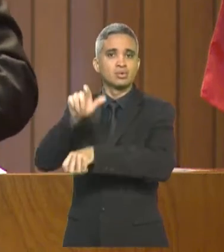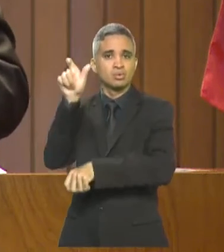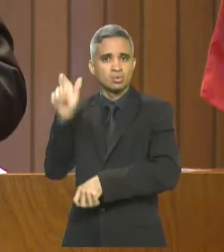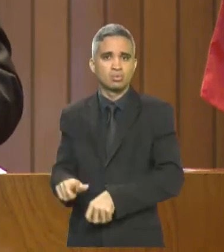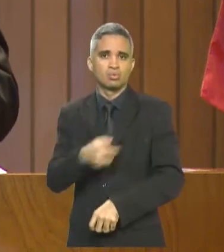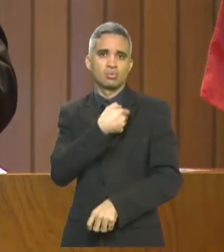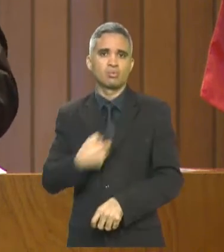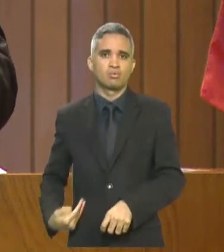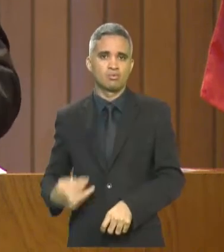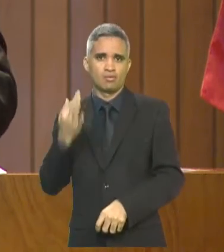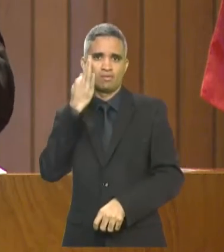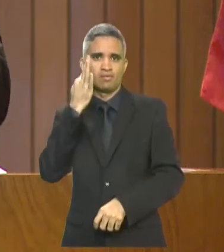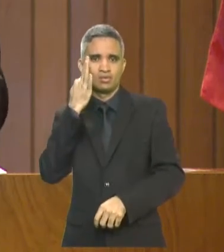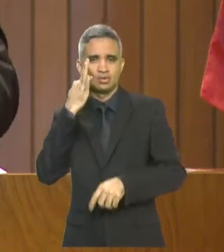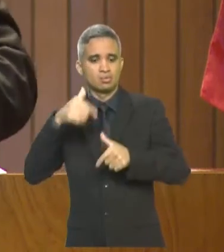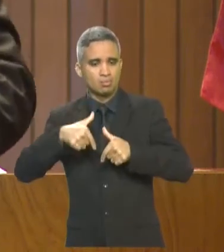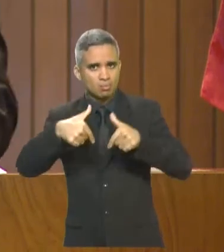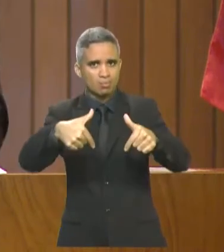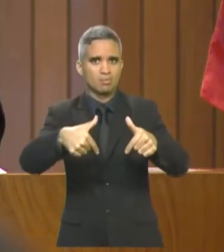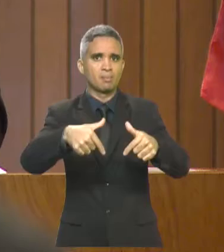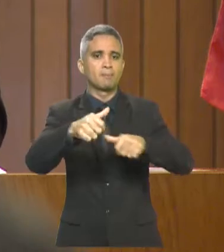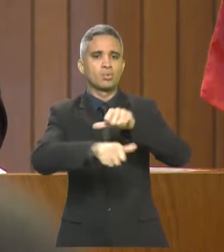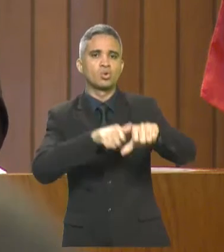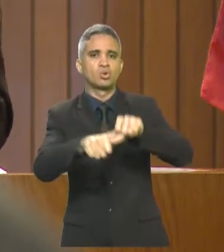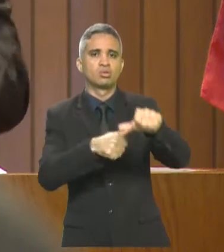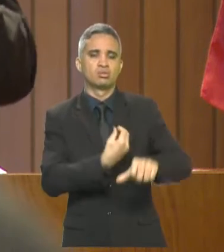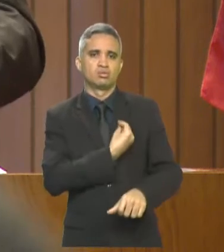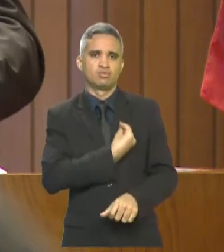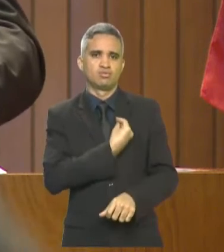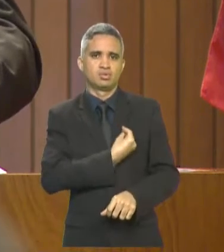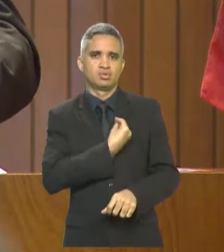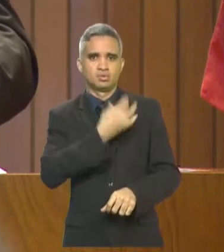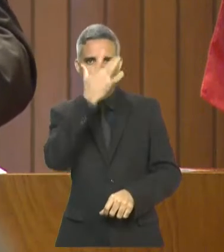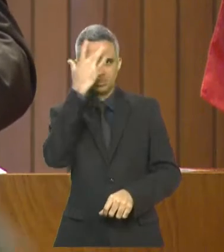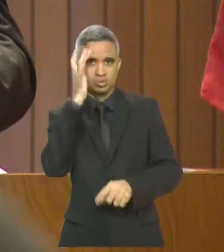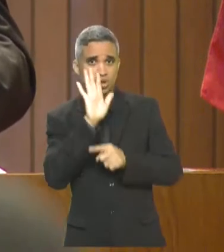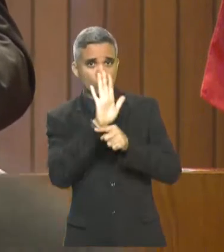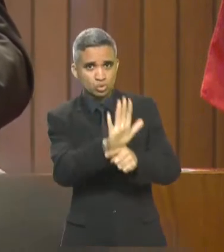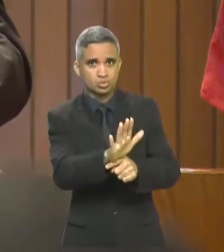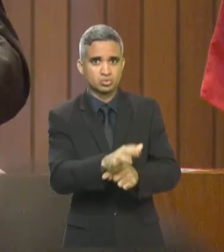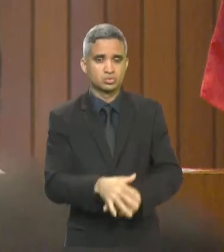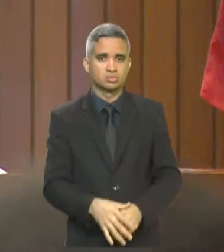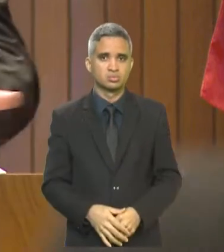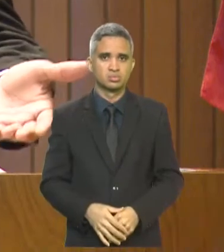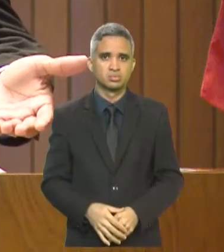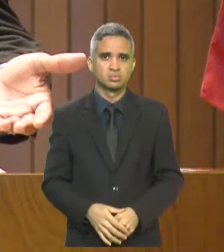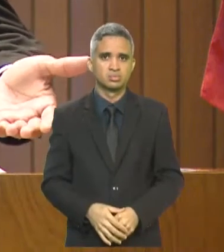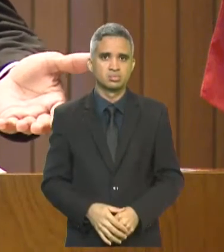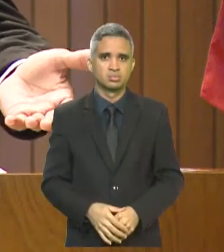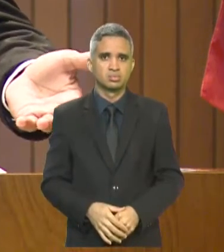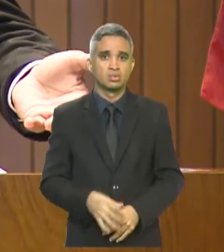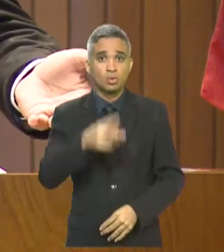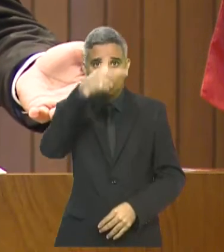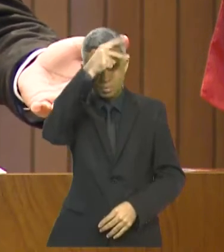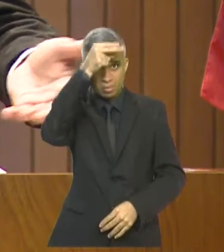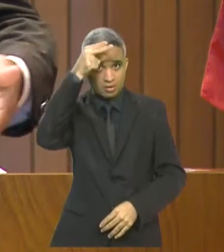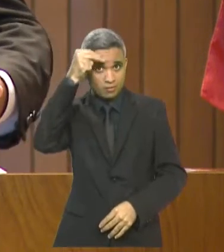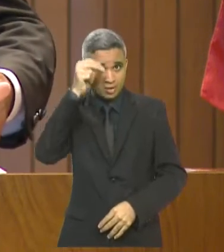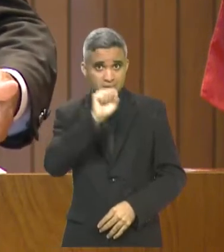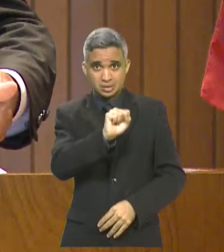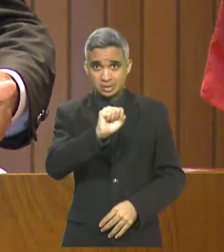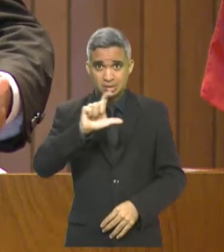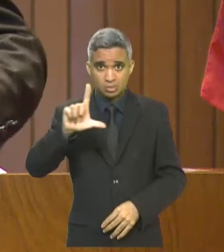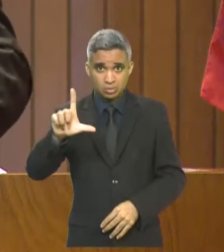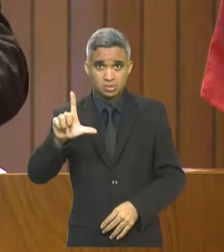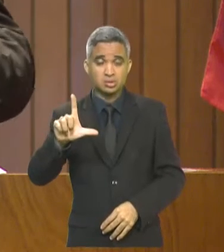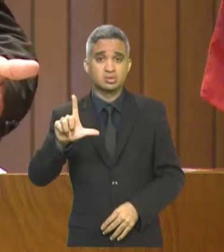a vida das pessoas, possam realmente combater o coronavírus, a exemplo do que fez o prefeito de São Luís. Então,